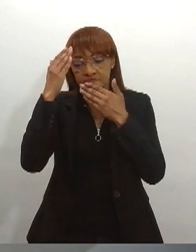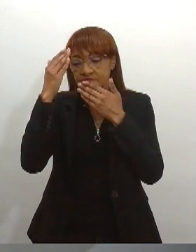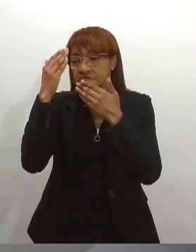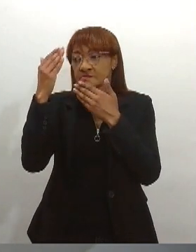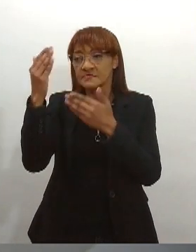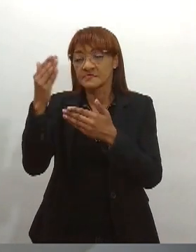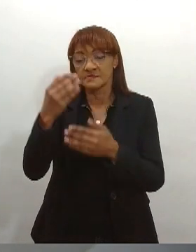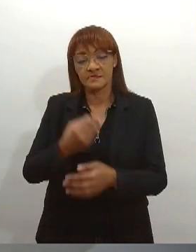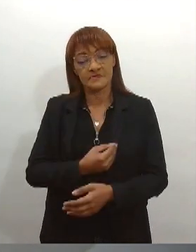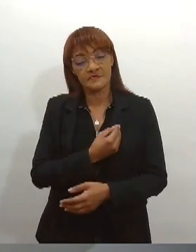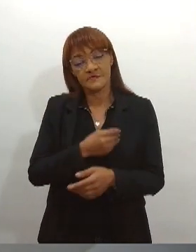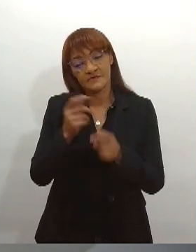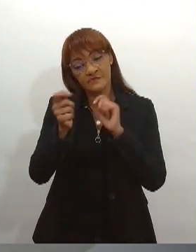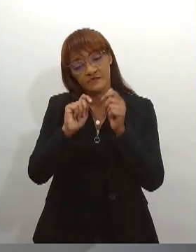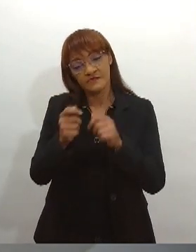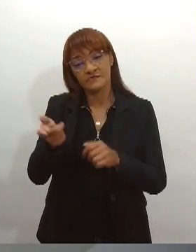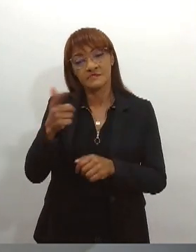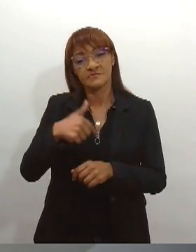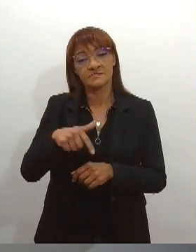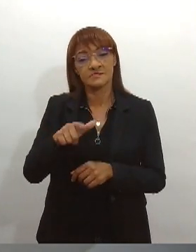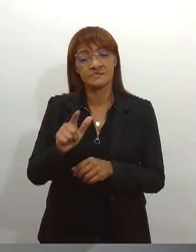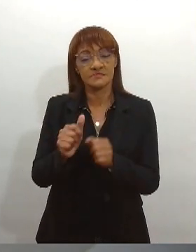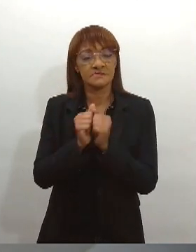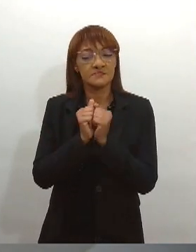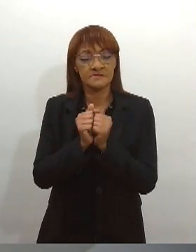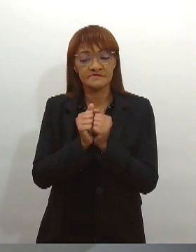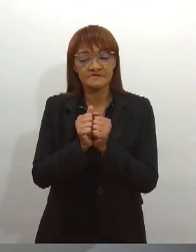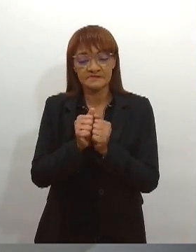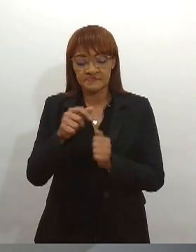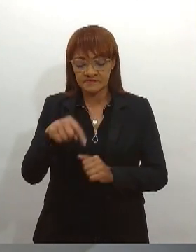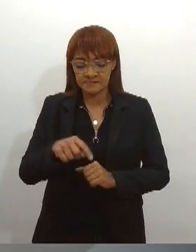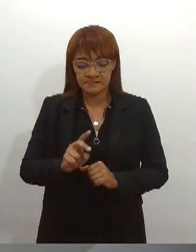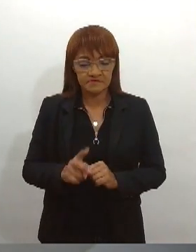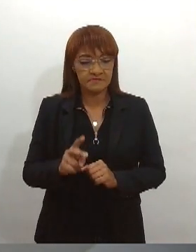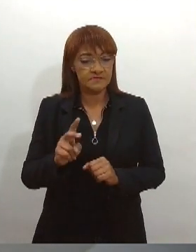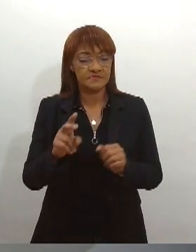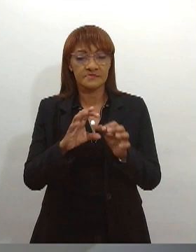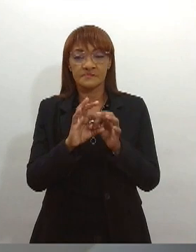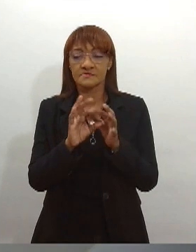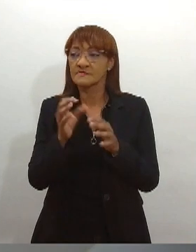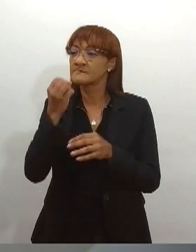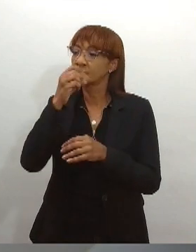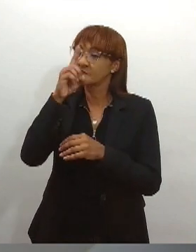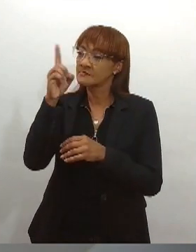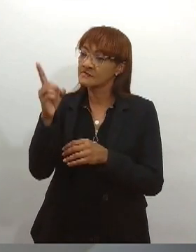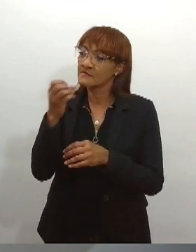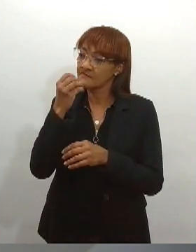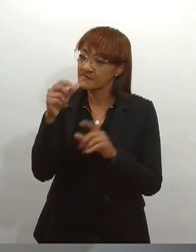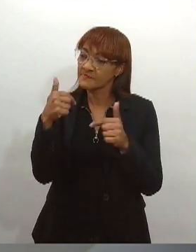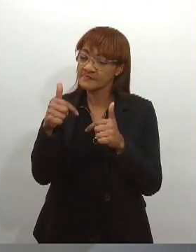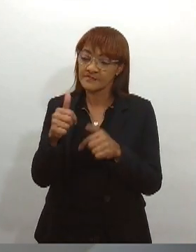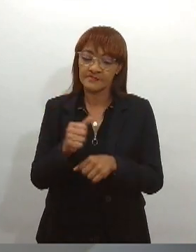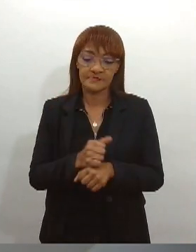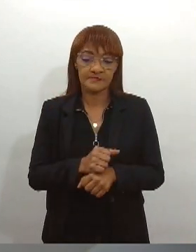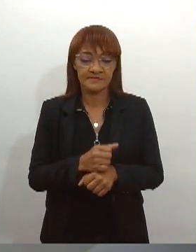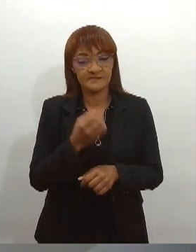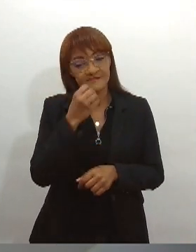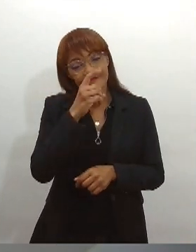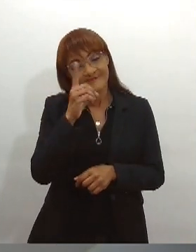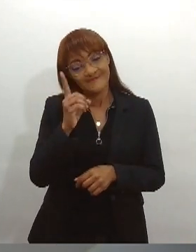mais uma vez aqui com a gente. O espaço está sempre aberto. Um bom dia e bom trabalho. Bom dia, estou sempre à disposição. Muito